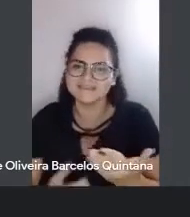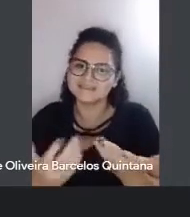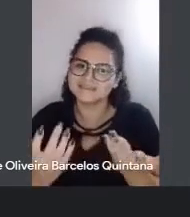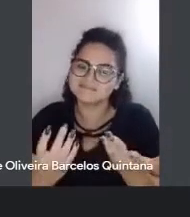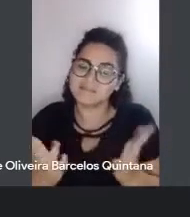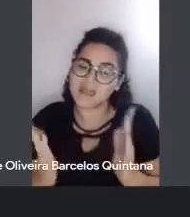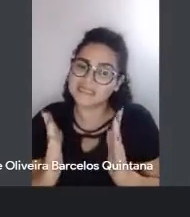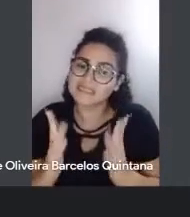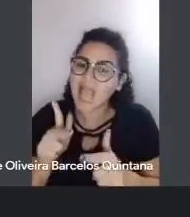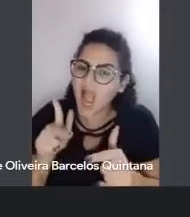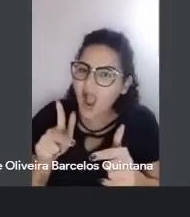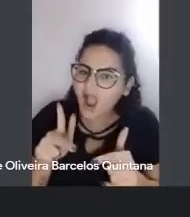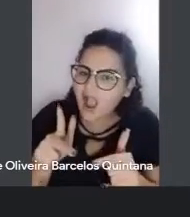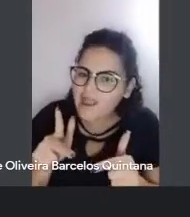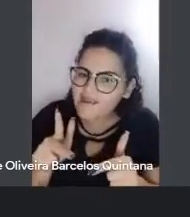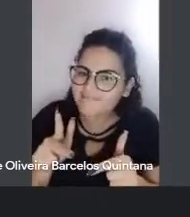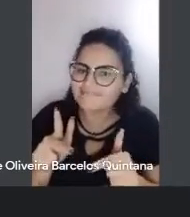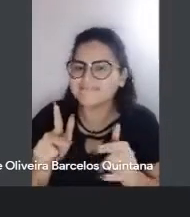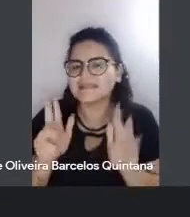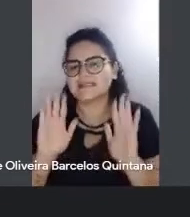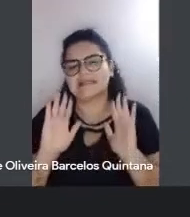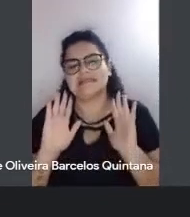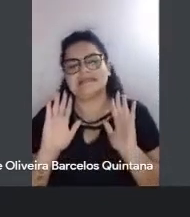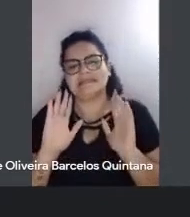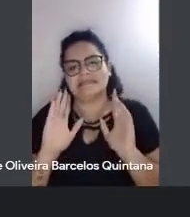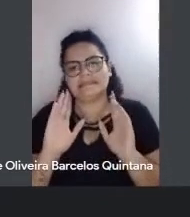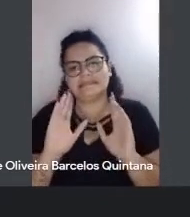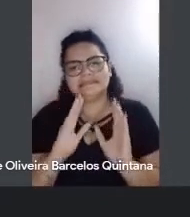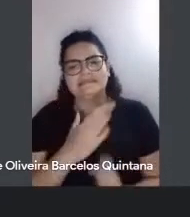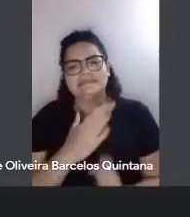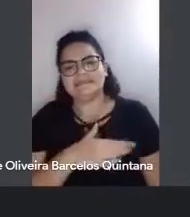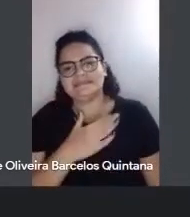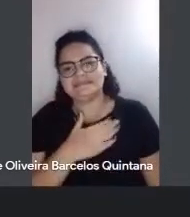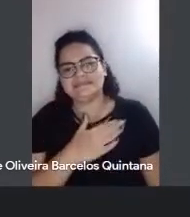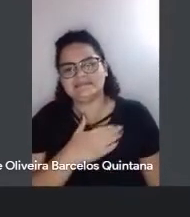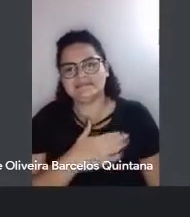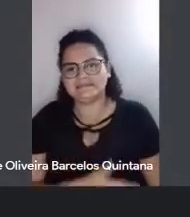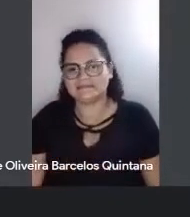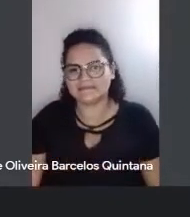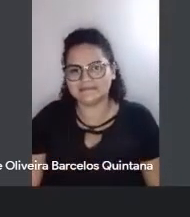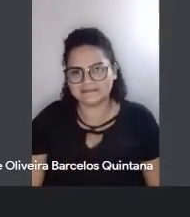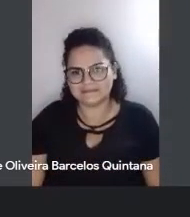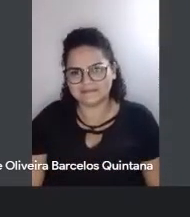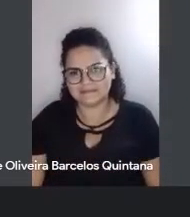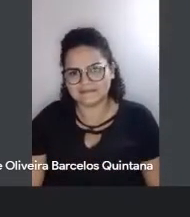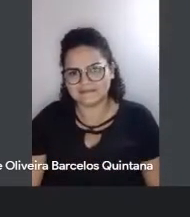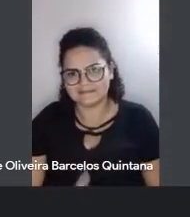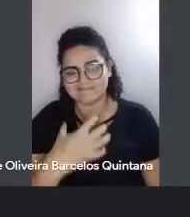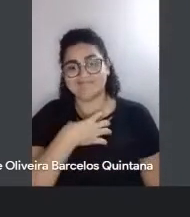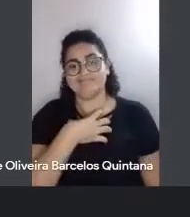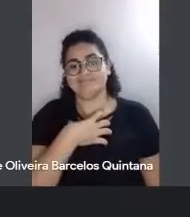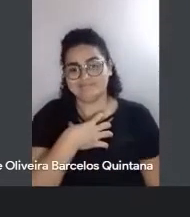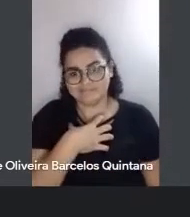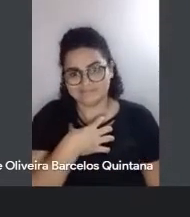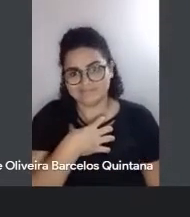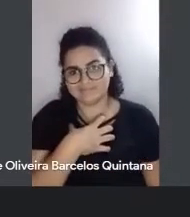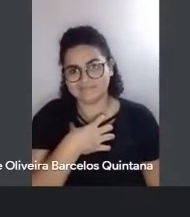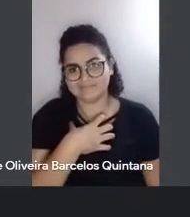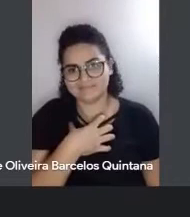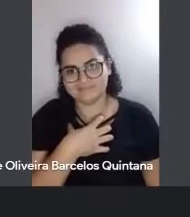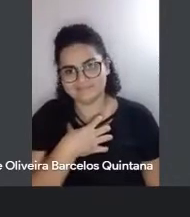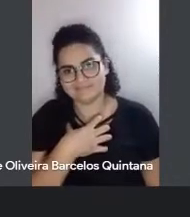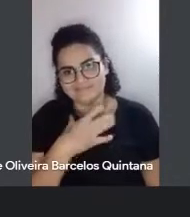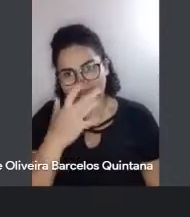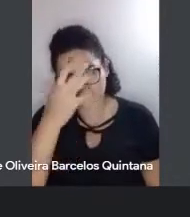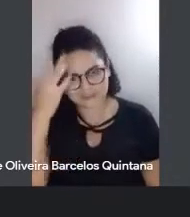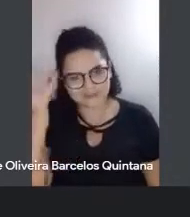eu sou a disciplinadora aqui, mas você, cara, a tua fala me evocou o Milton, de uma gente que ri